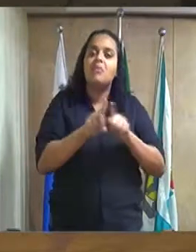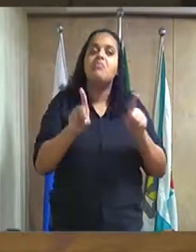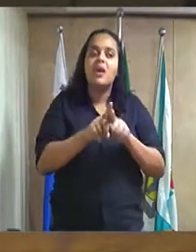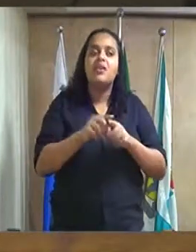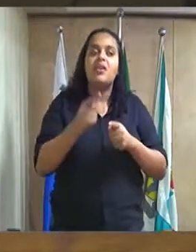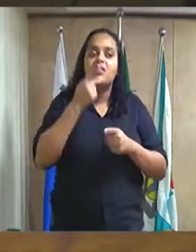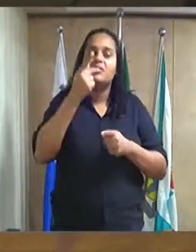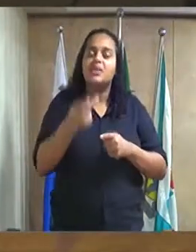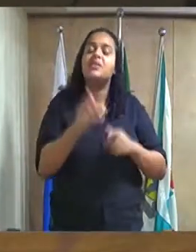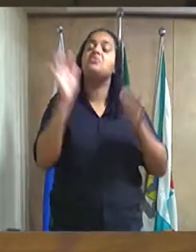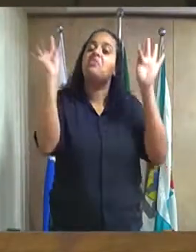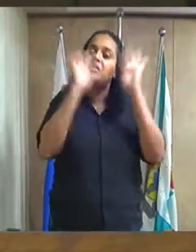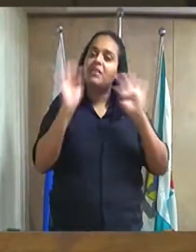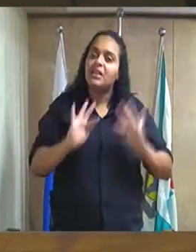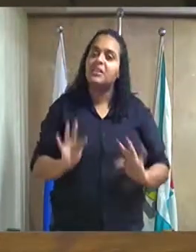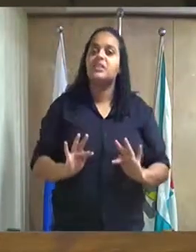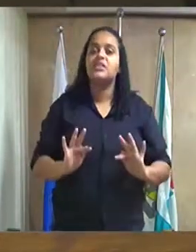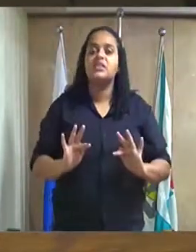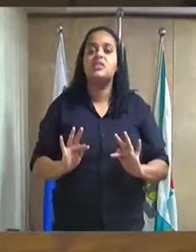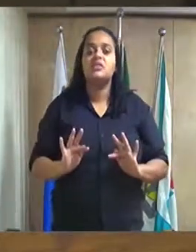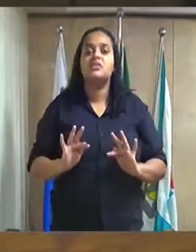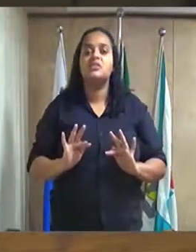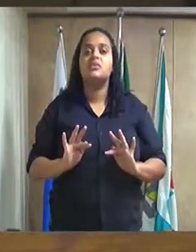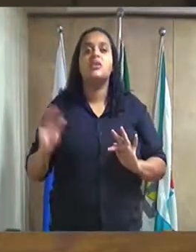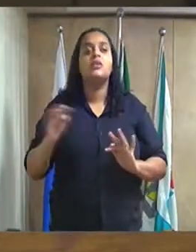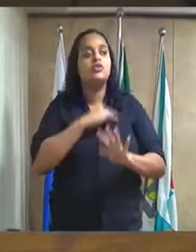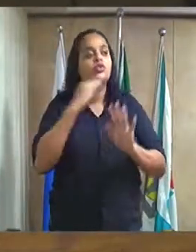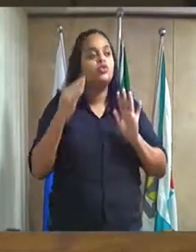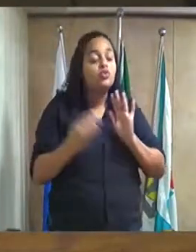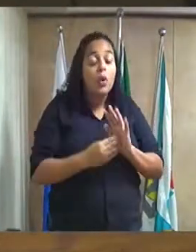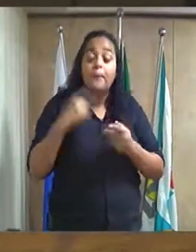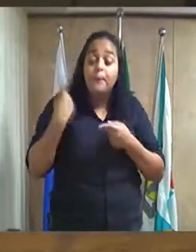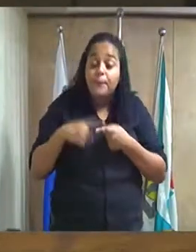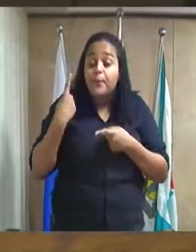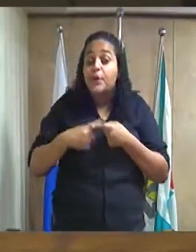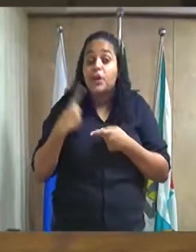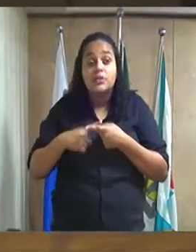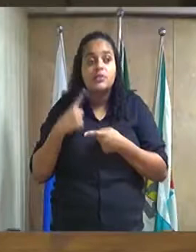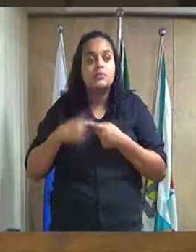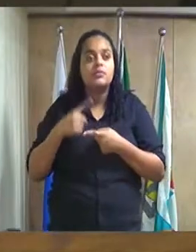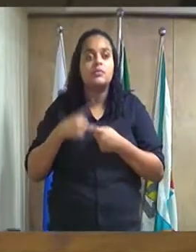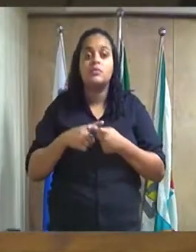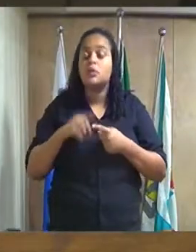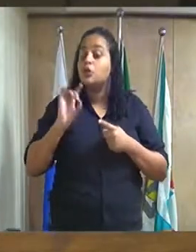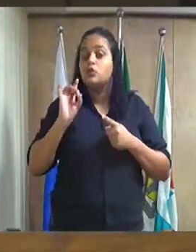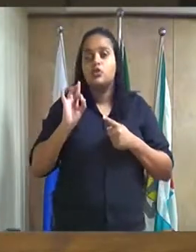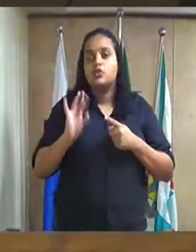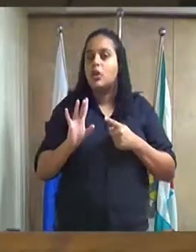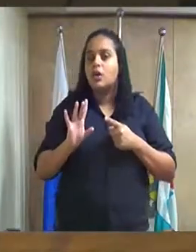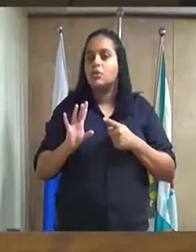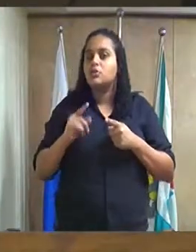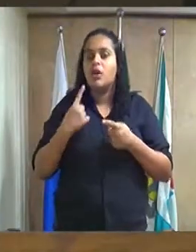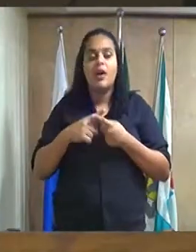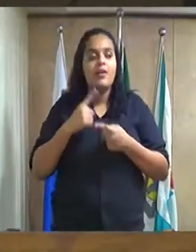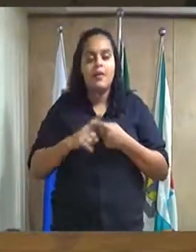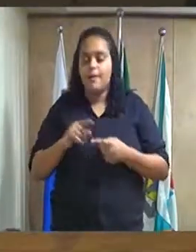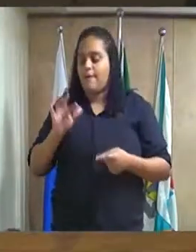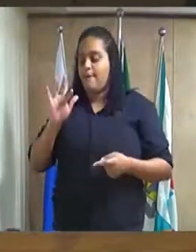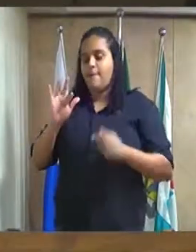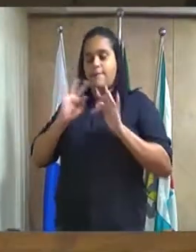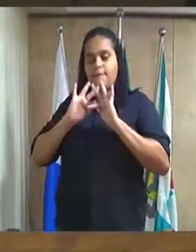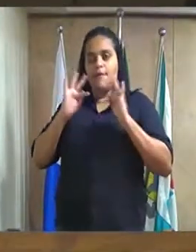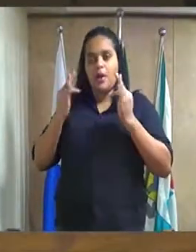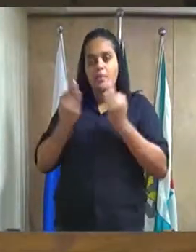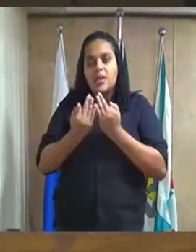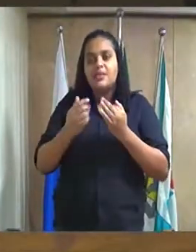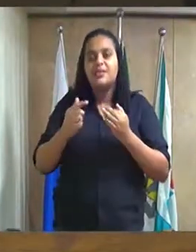estamos felizes, e felizes, quando eu falo feliz, porque eu não falo somente da família Reis, eu falo